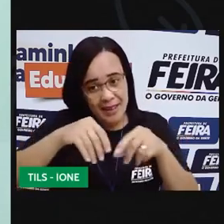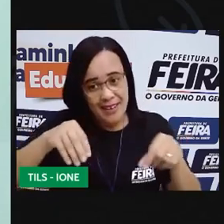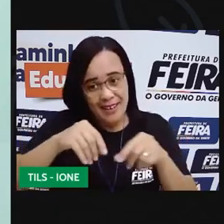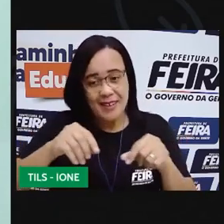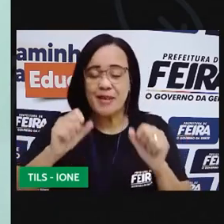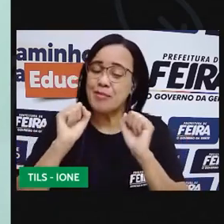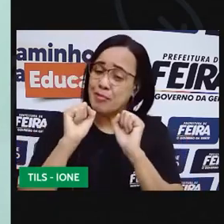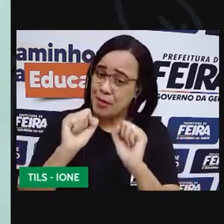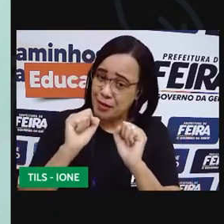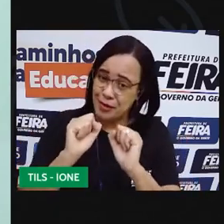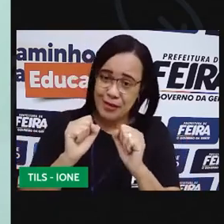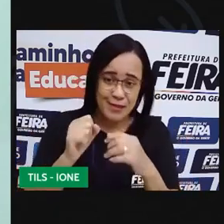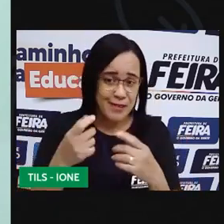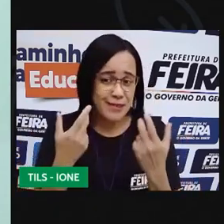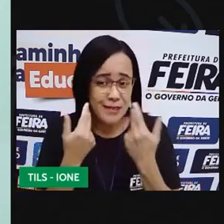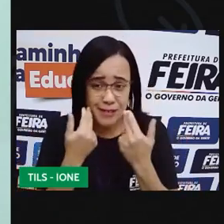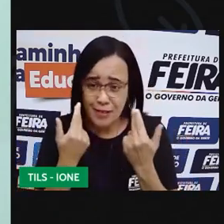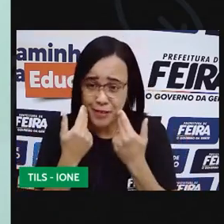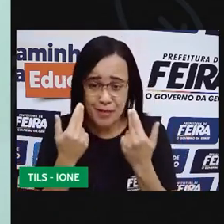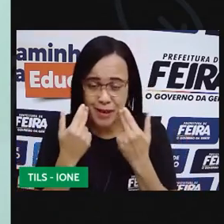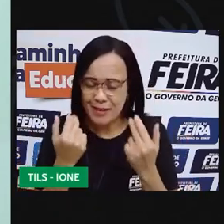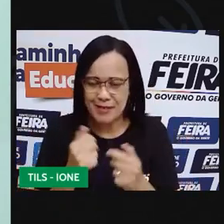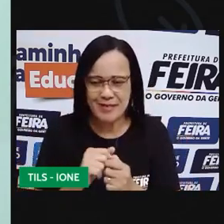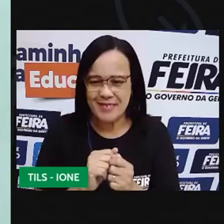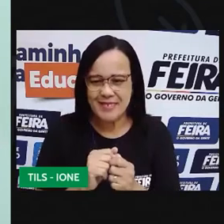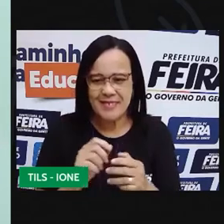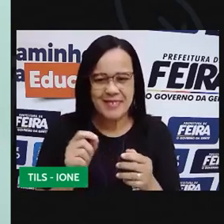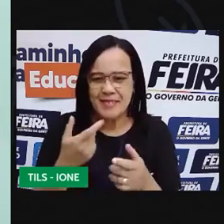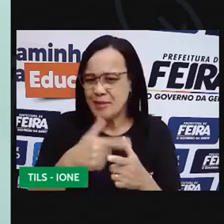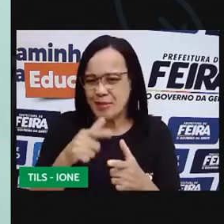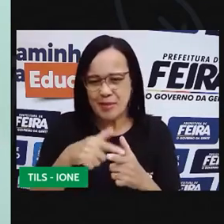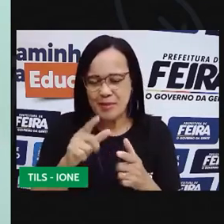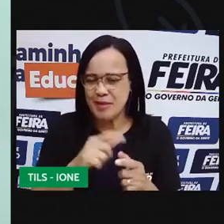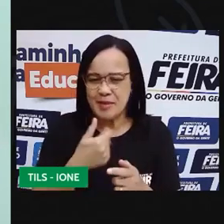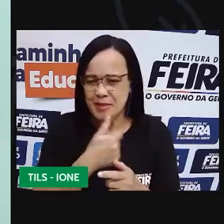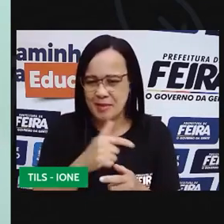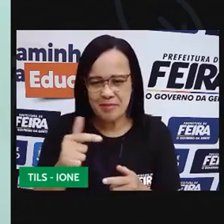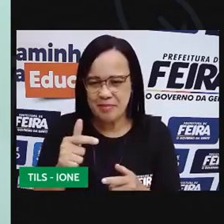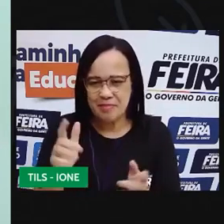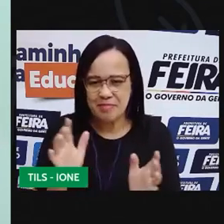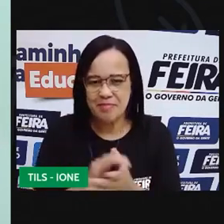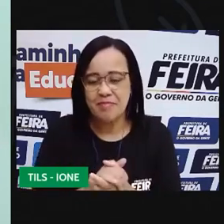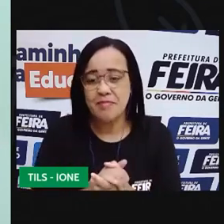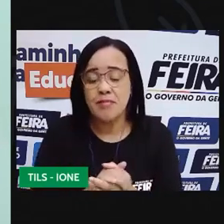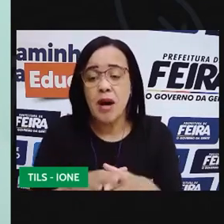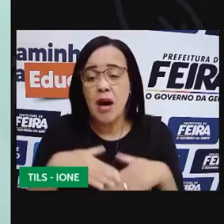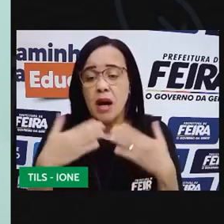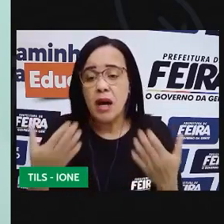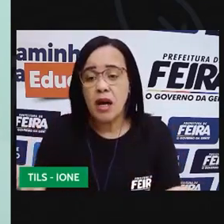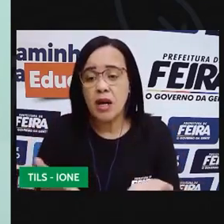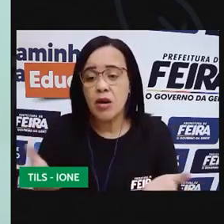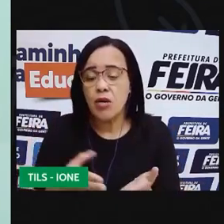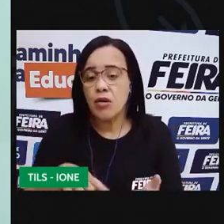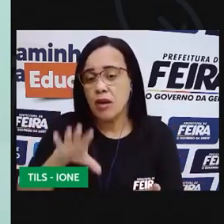na areia sem problemas. Agora, vamos ver com o EVA. O que que acontece?